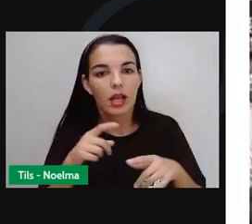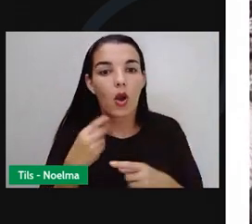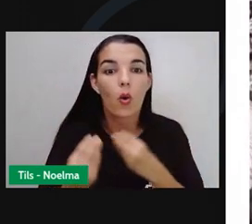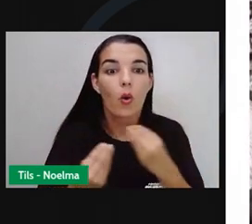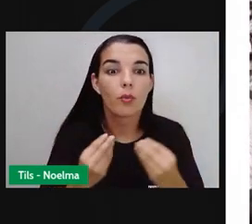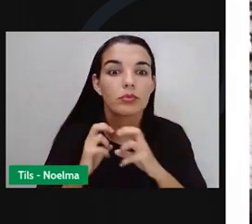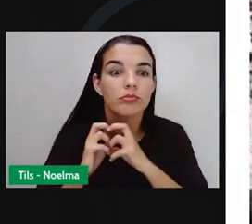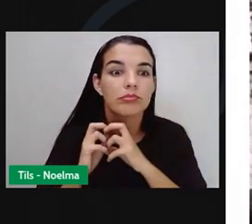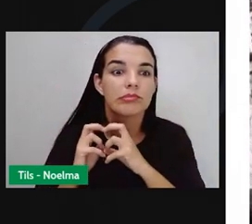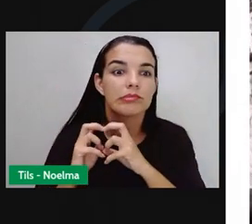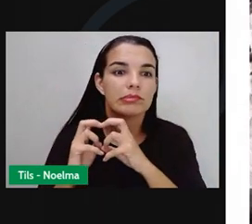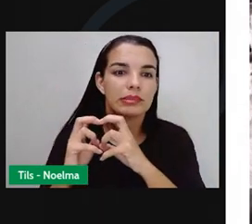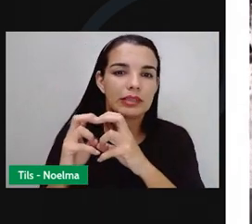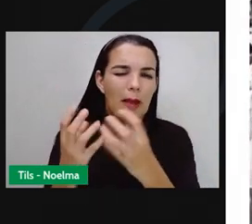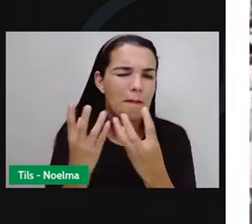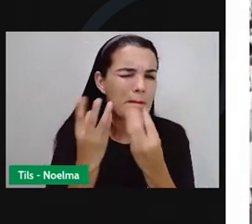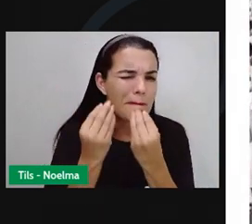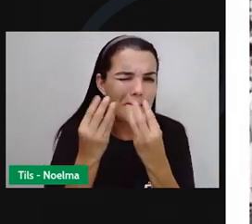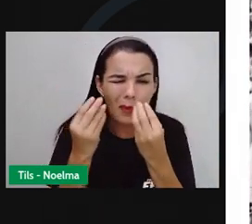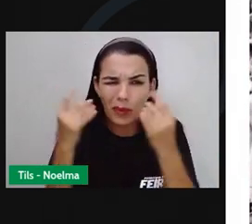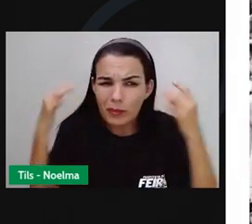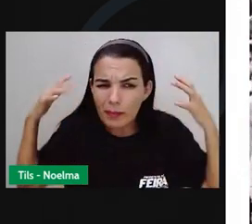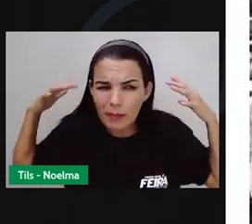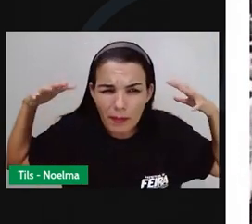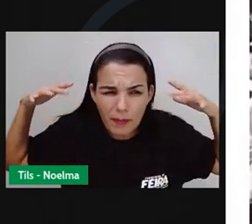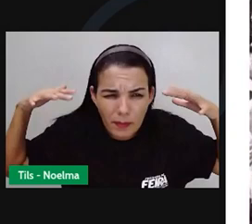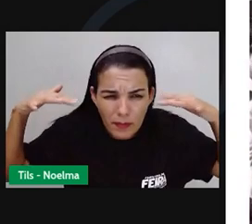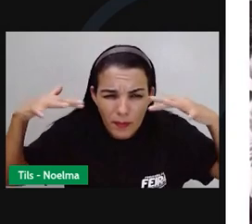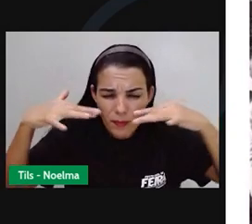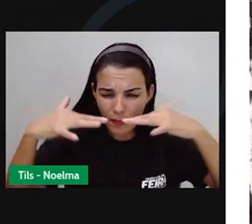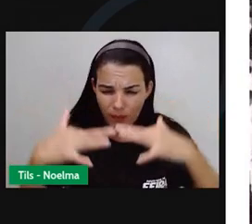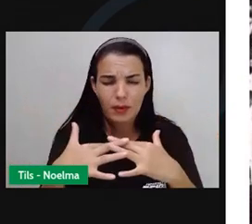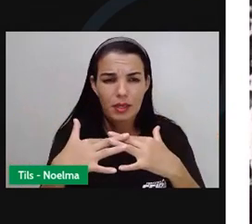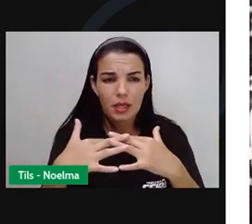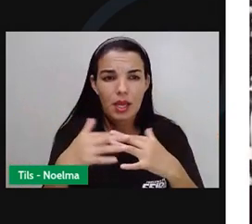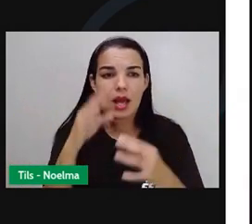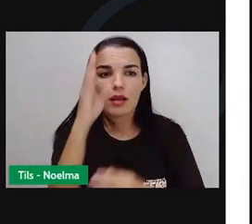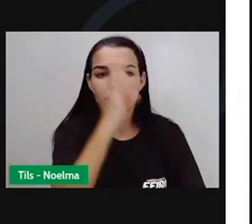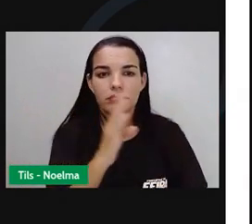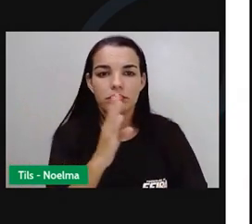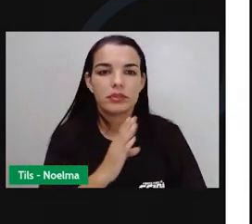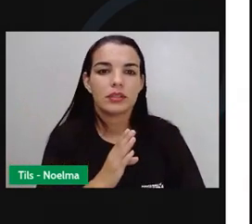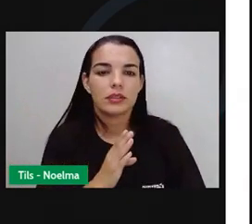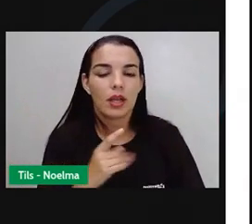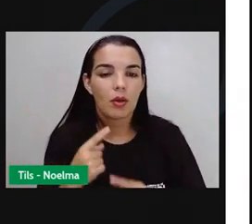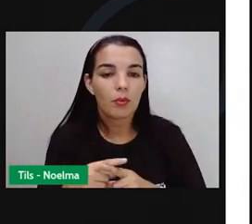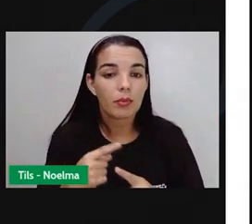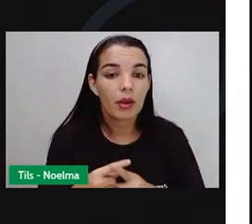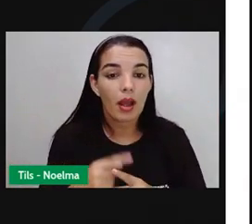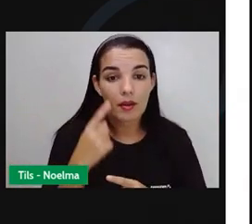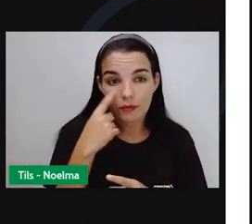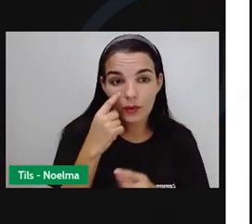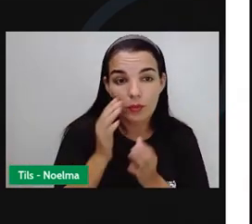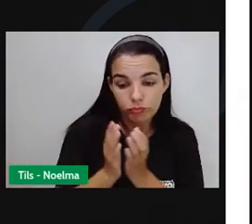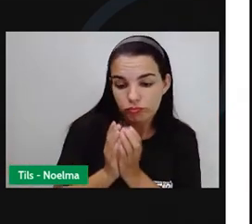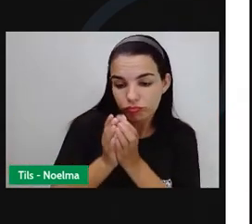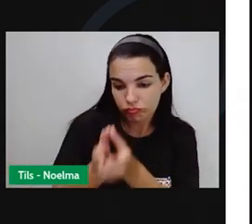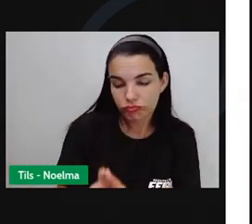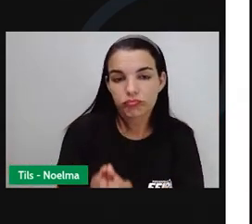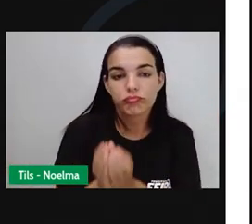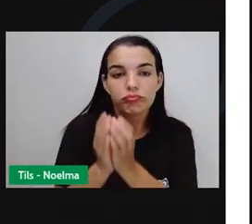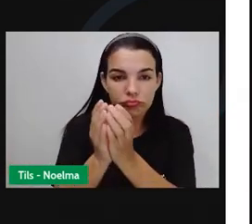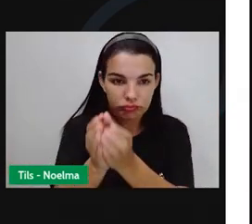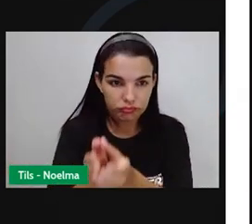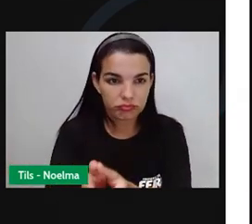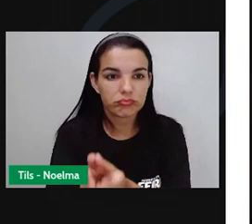Lembrando que não foi todo mundo que veio para cá que veio exatamente porque quis. Tem muito refugiado de guerra que passou pela hospedaria, muita gente